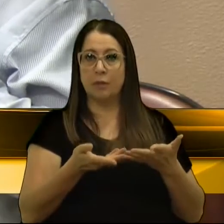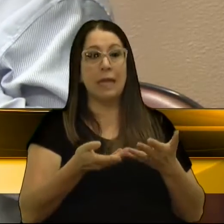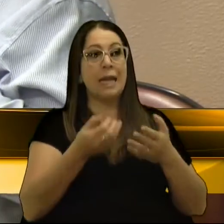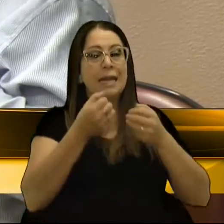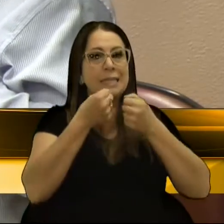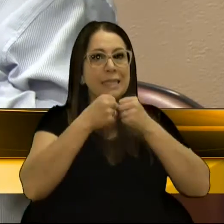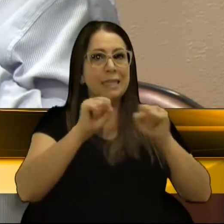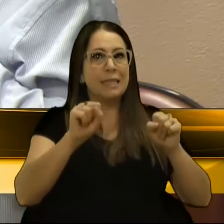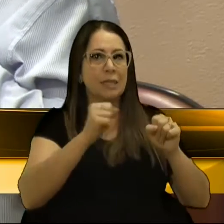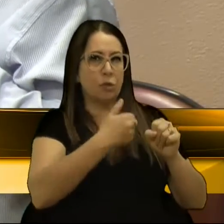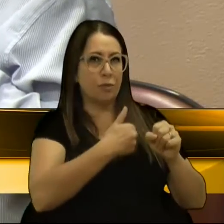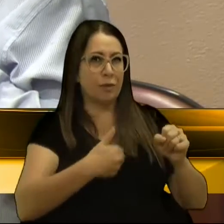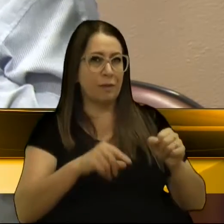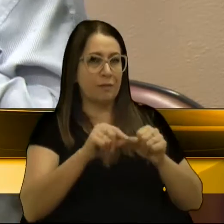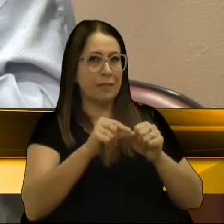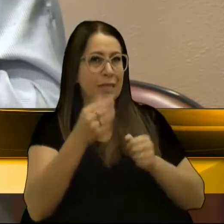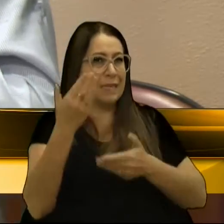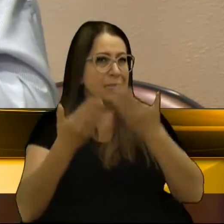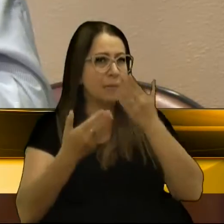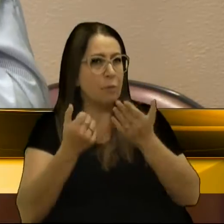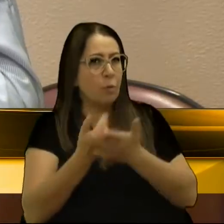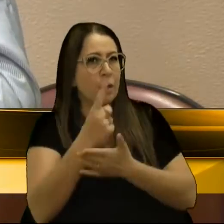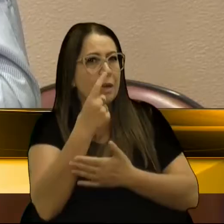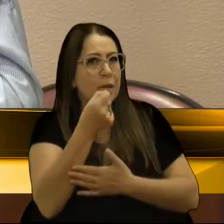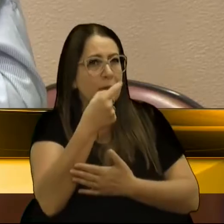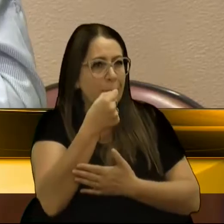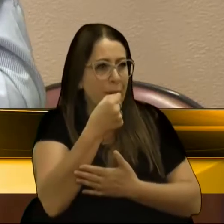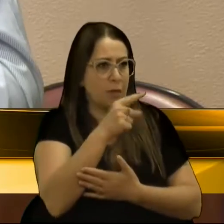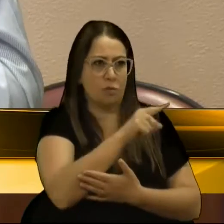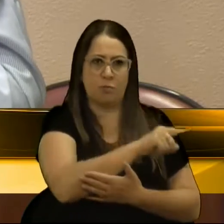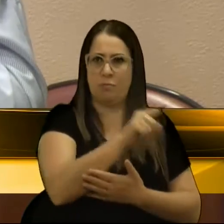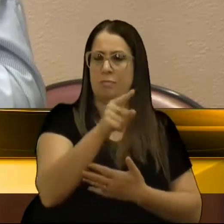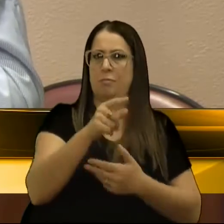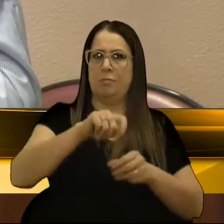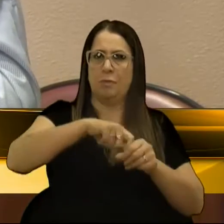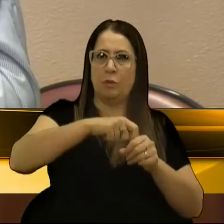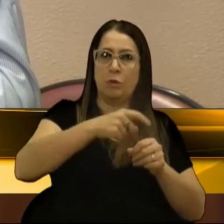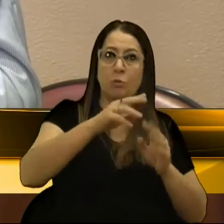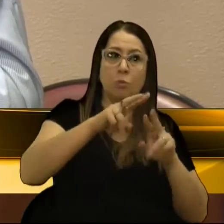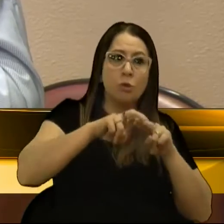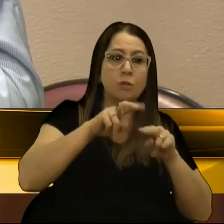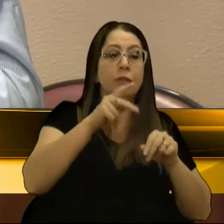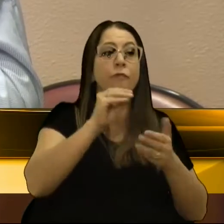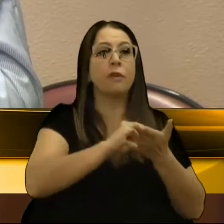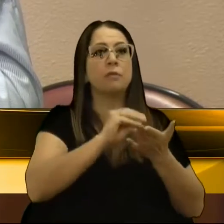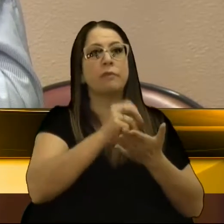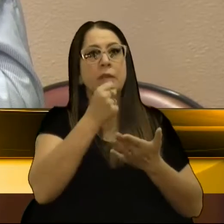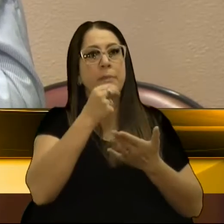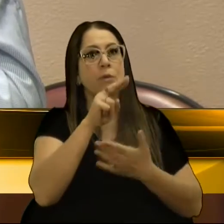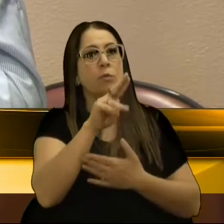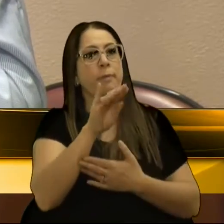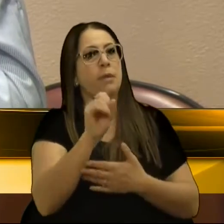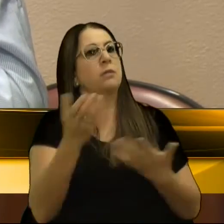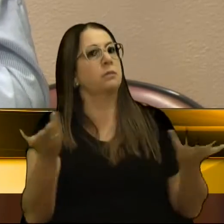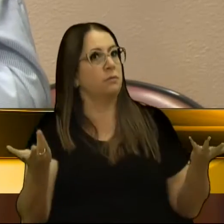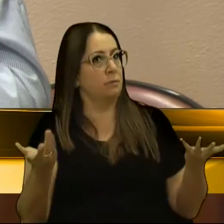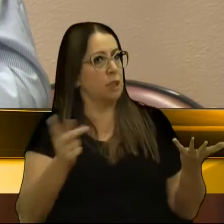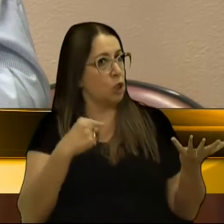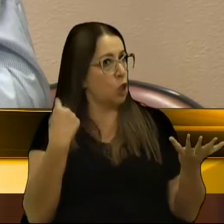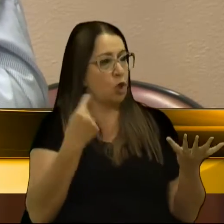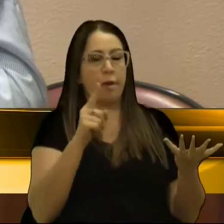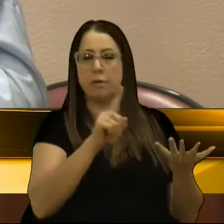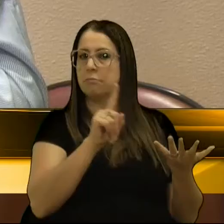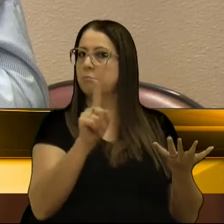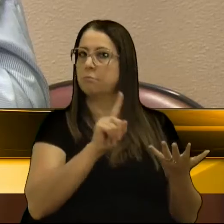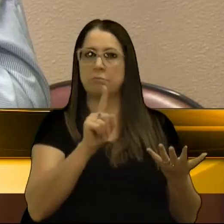Secretaria de Governo, fazer licitação para comprar remédio para fuso de patroa, por isso que faltava remédio nas UBSs. Nós não